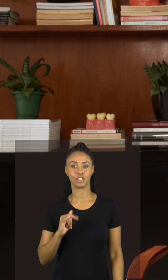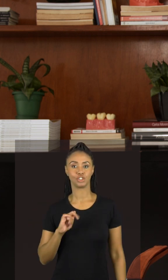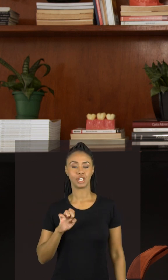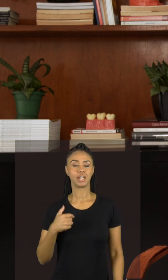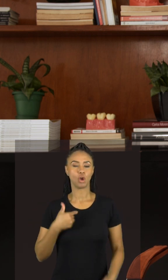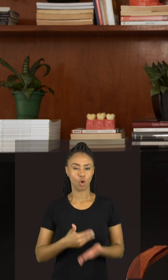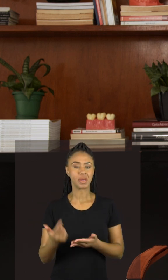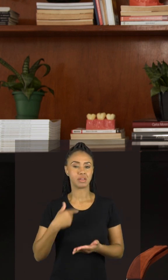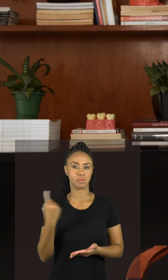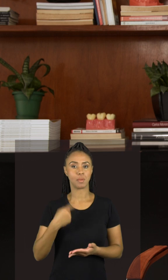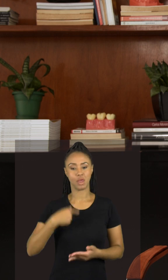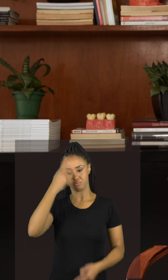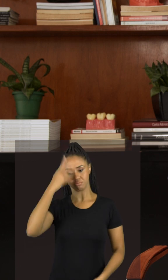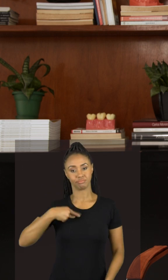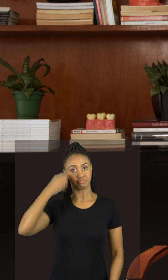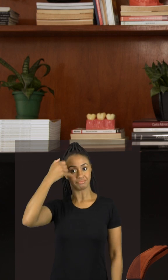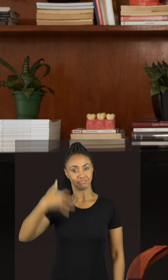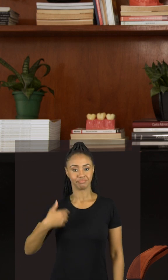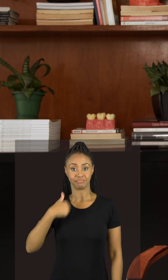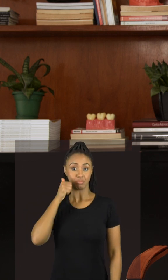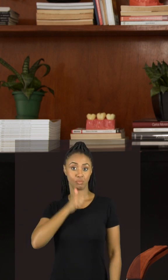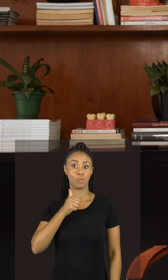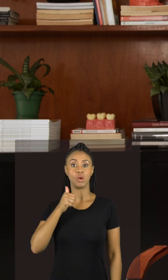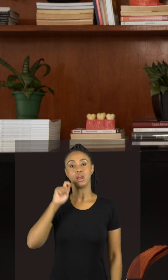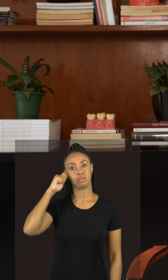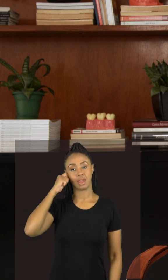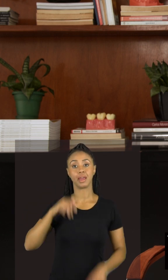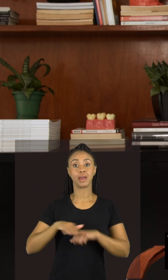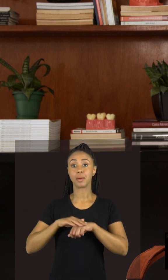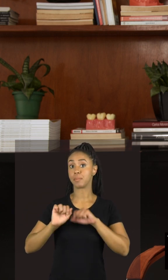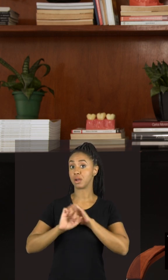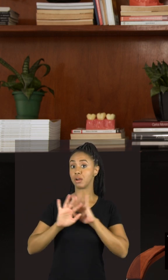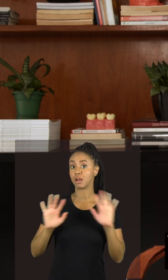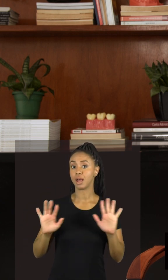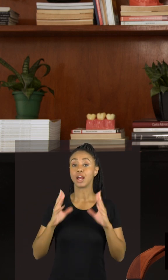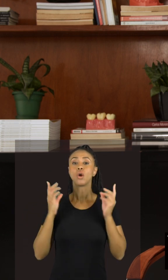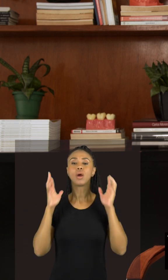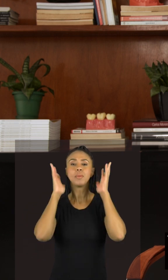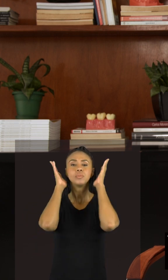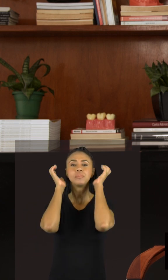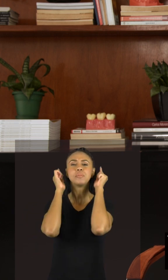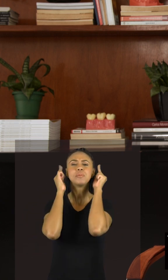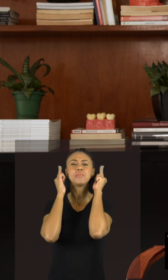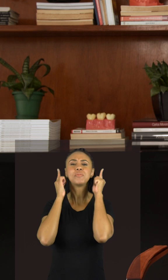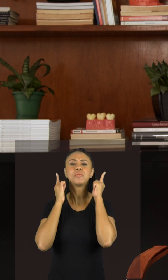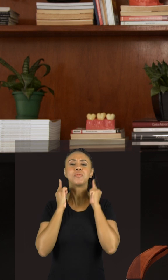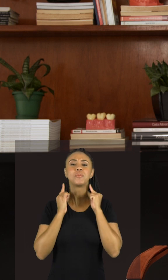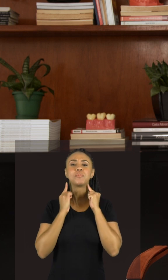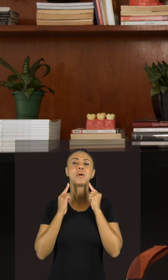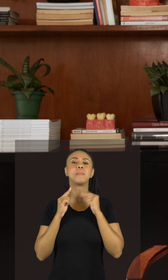eu vou me auto-audiodescrever. Eu sou uma mulher negra de pele clara, tenho os cabelos com cachos bem pequenininhos